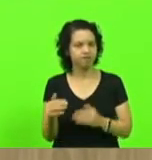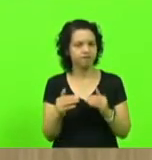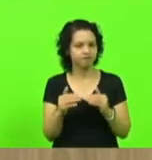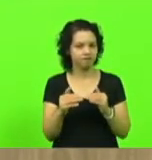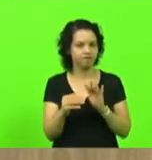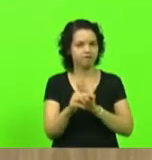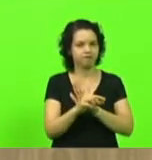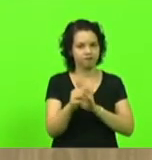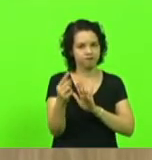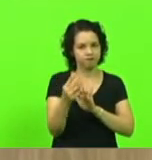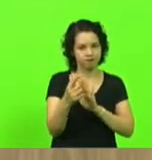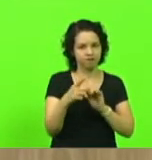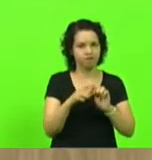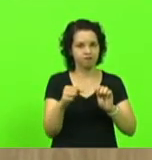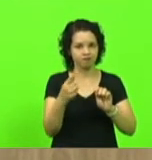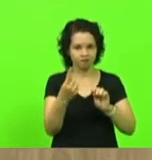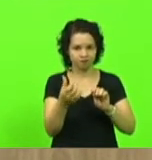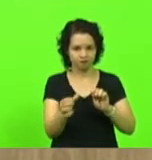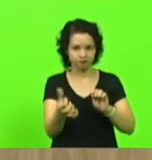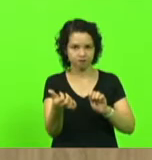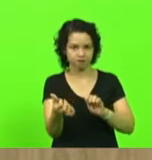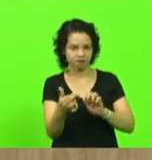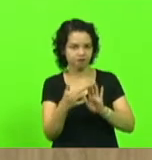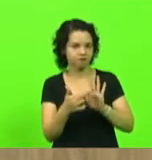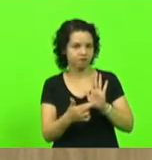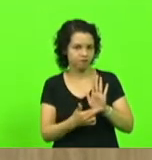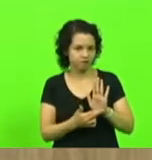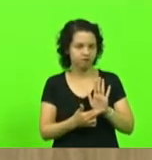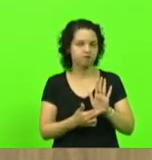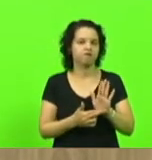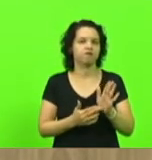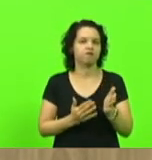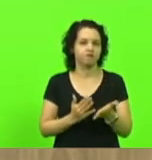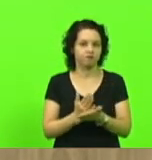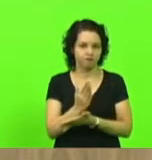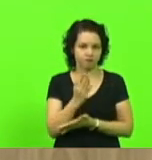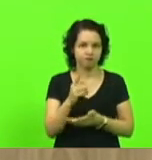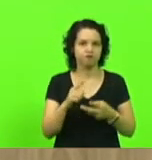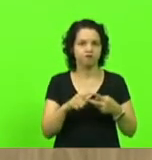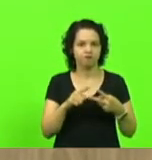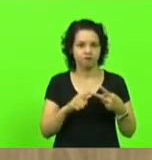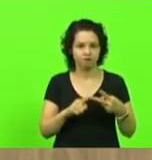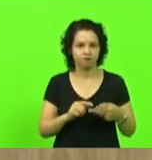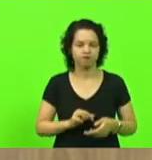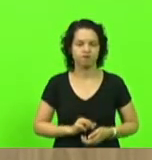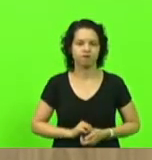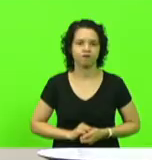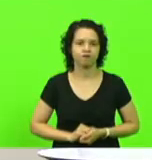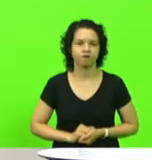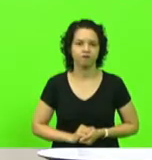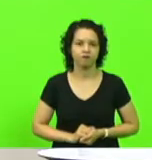parágrafo primeiro do artigo 906 do Regimento, dou as duas atas por aprovadas.